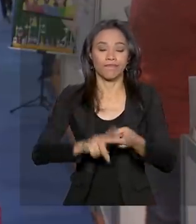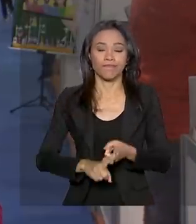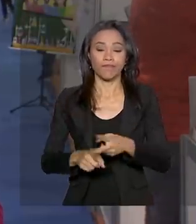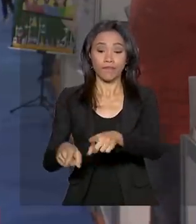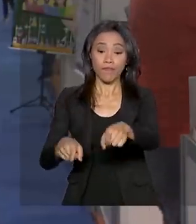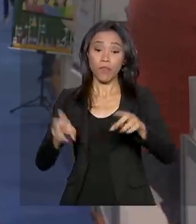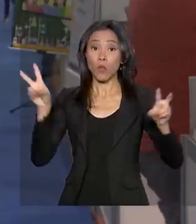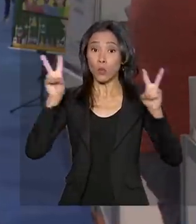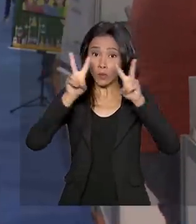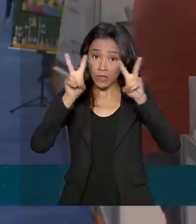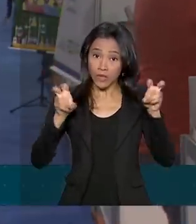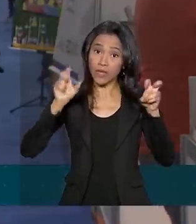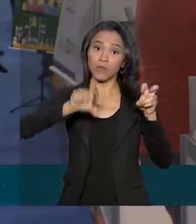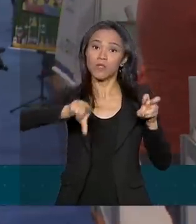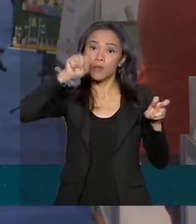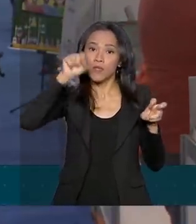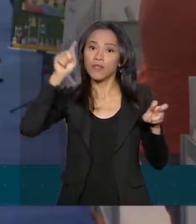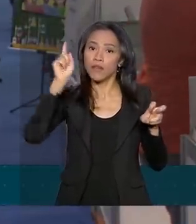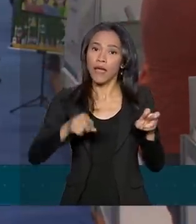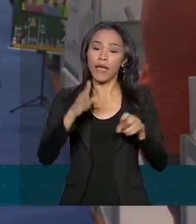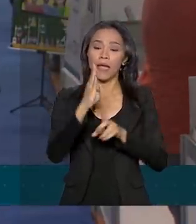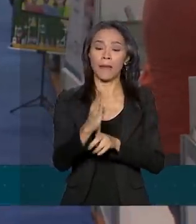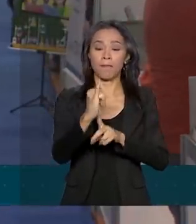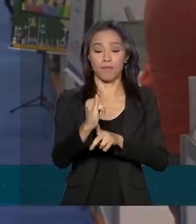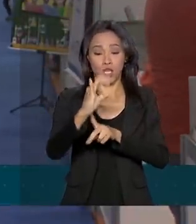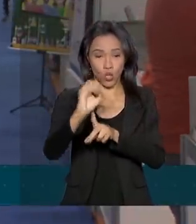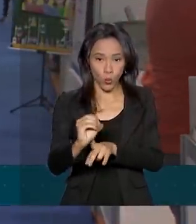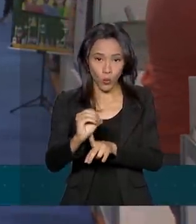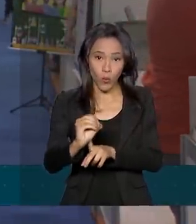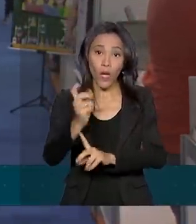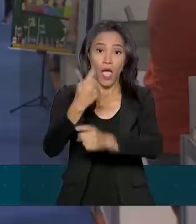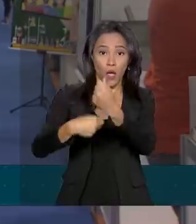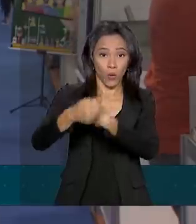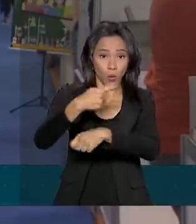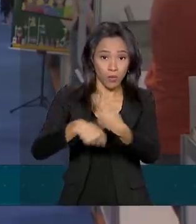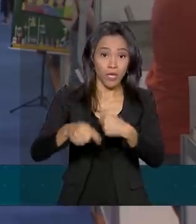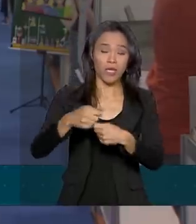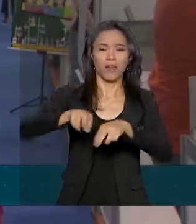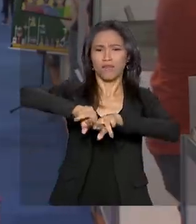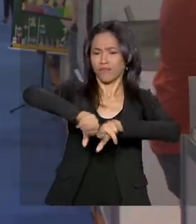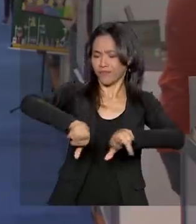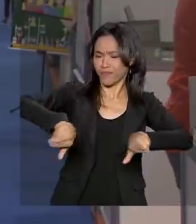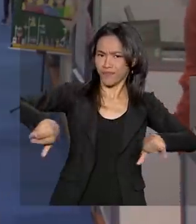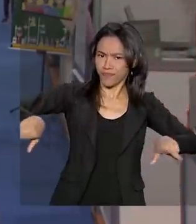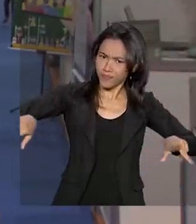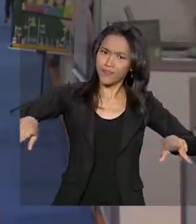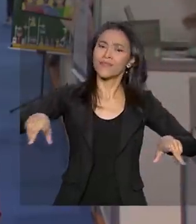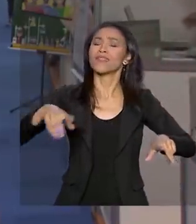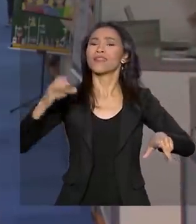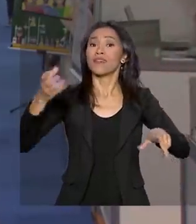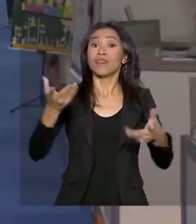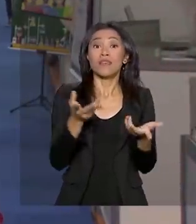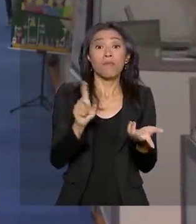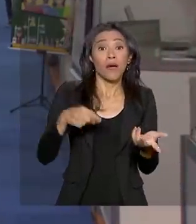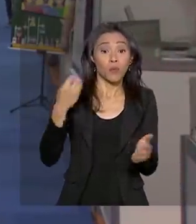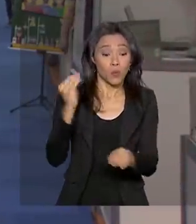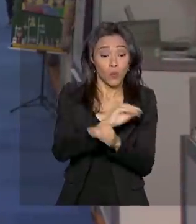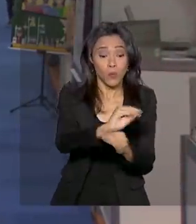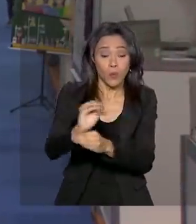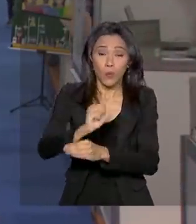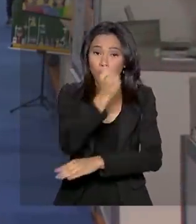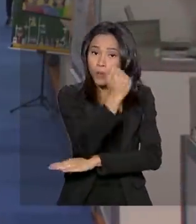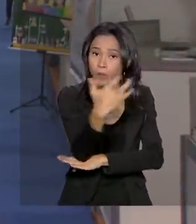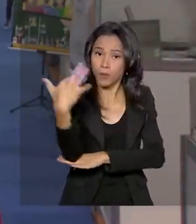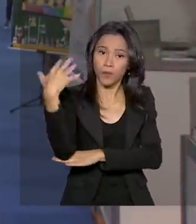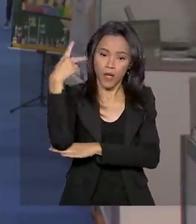escolhido para esta edição é bioeconomia, diversidade e riqueza para o desenvolvimento sustentável. Só que em Brasília